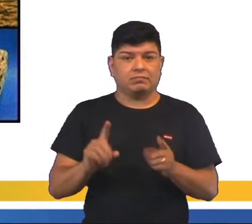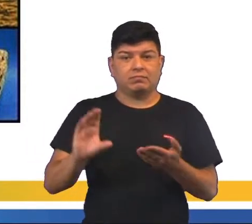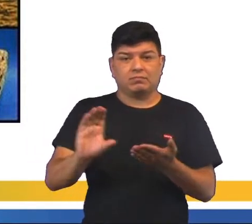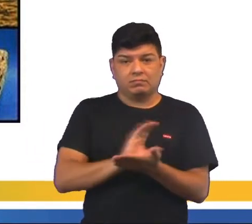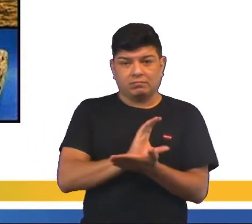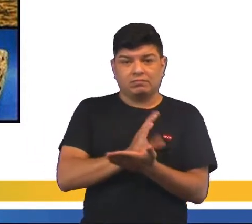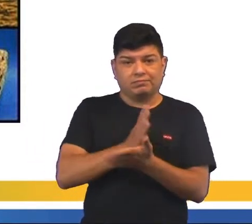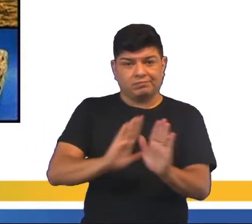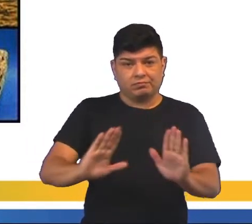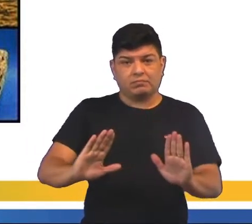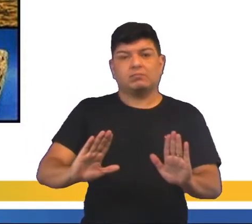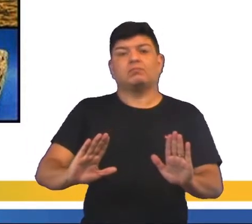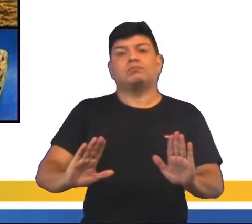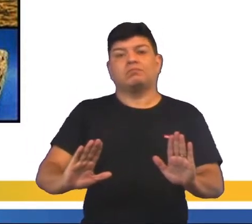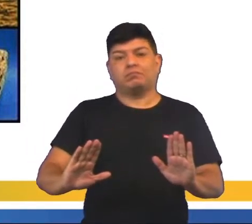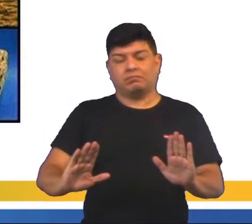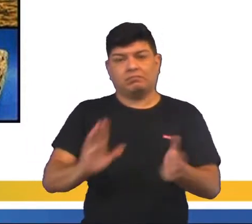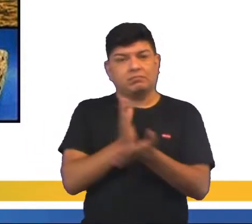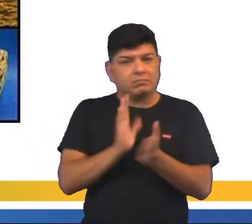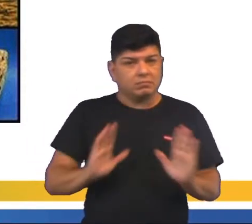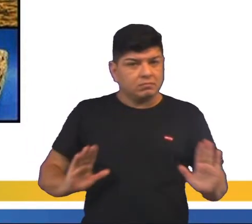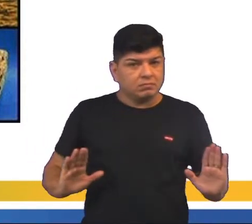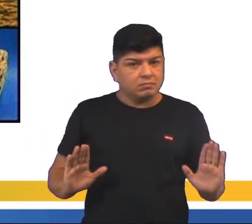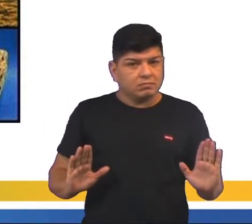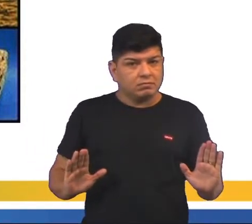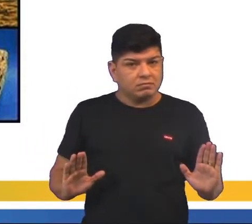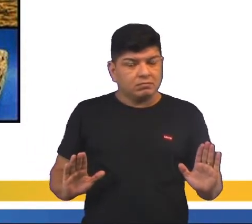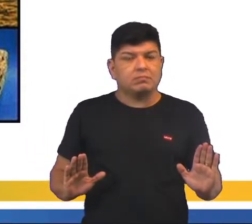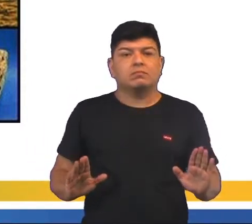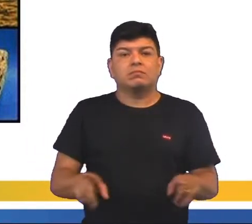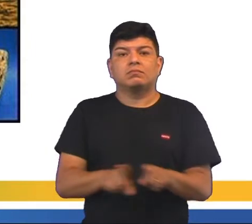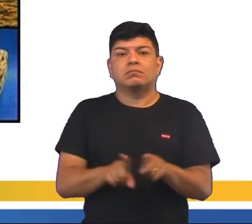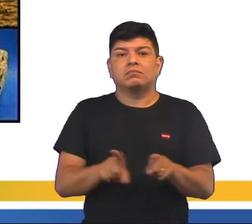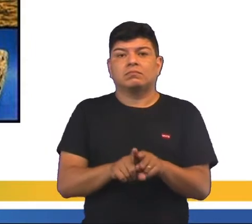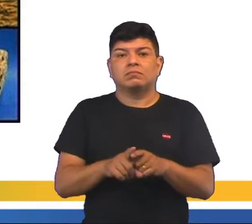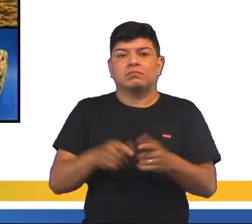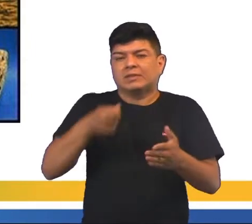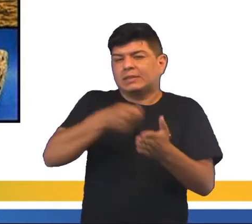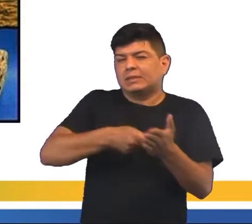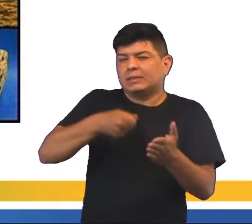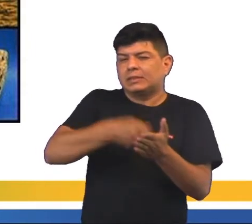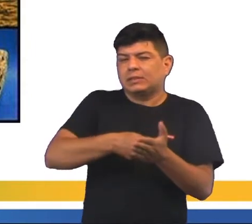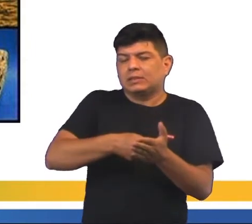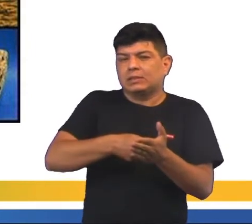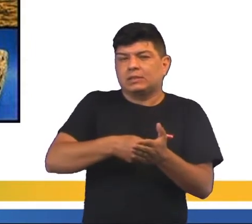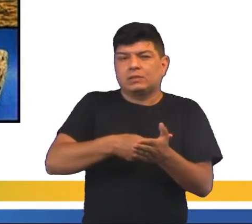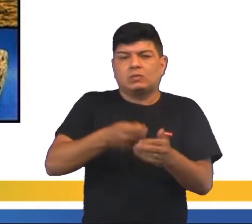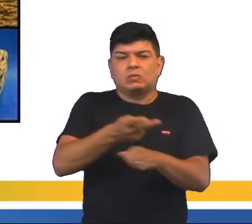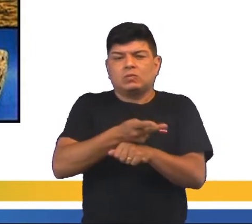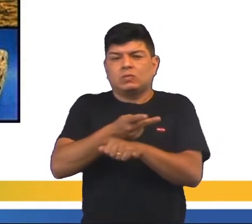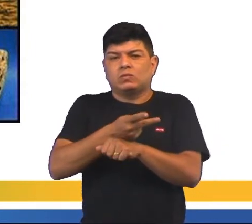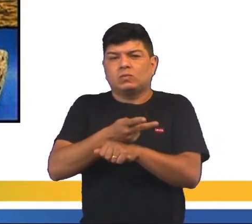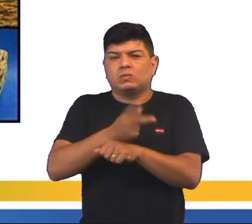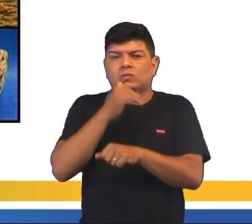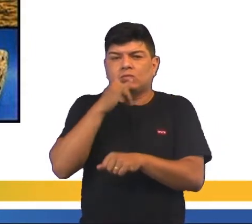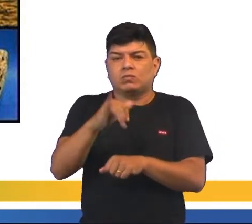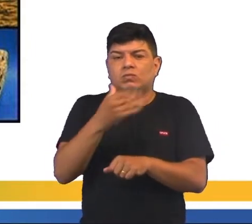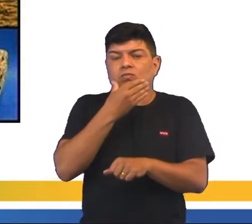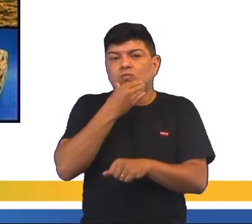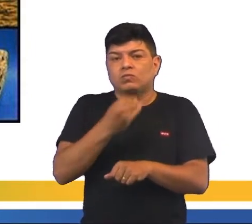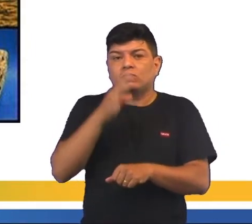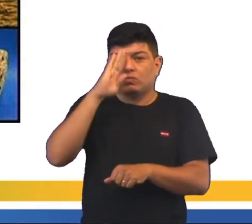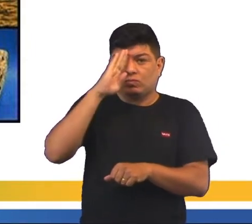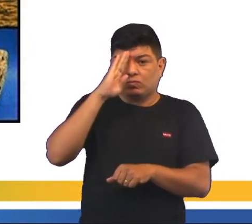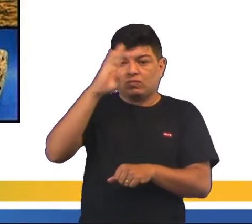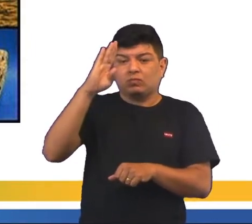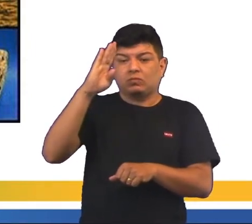esgotáveis, ou seja, recursos que se acabam. São amplamente explorados como fonte de energia pelo homem. Os